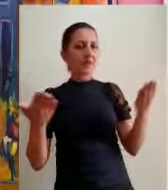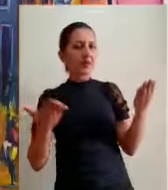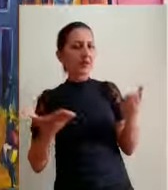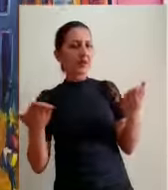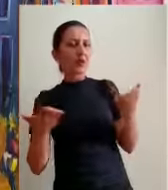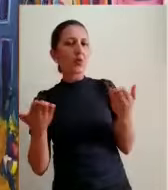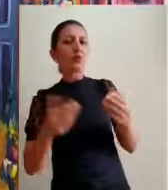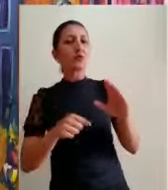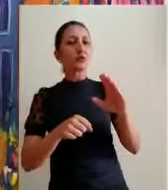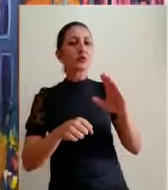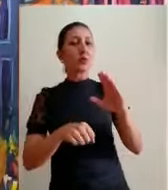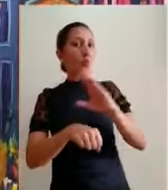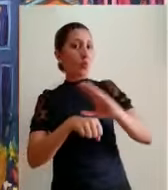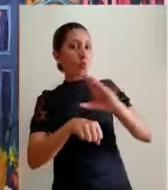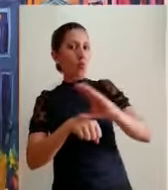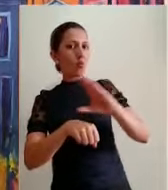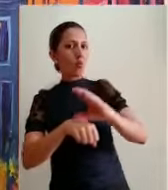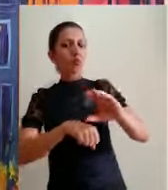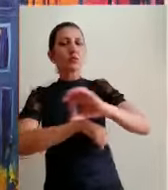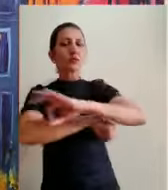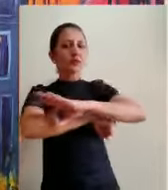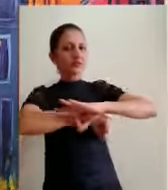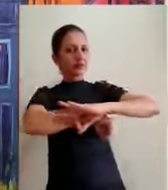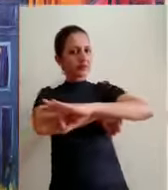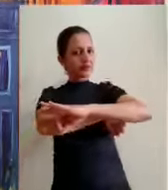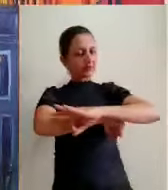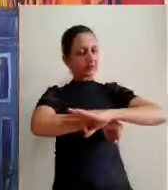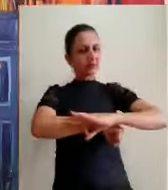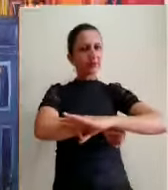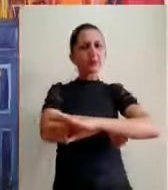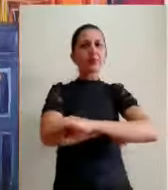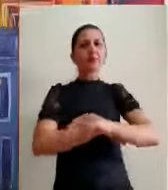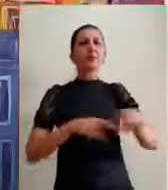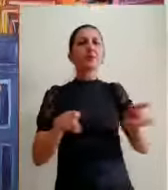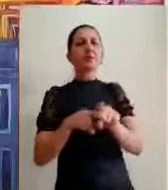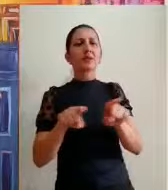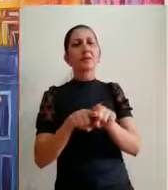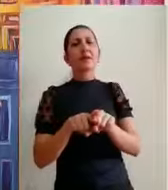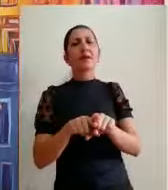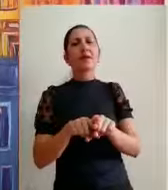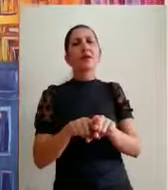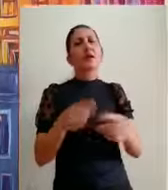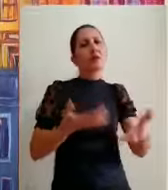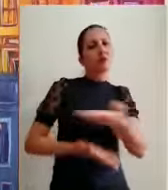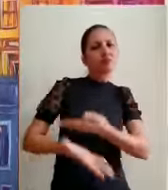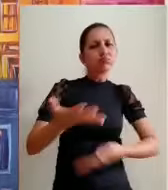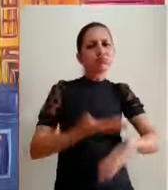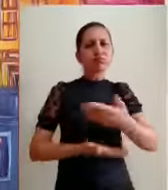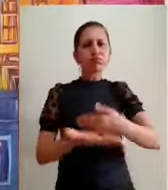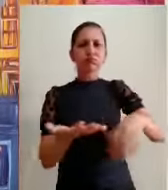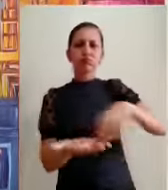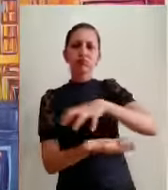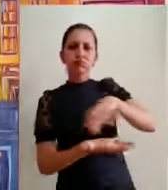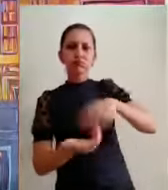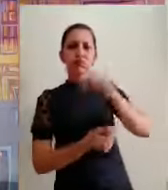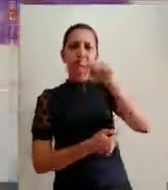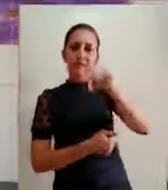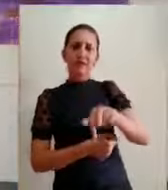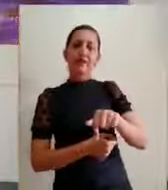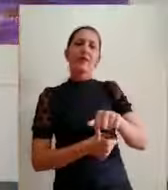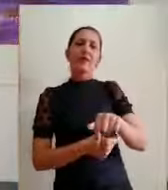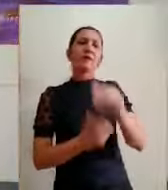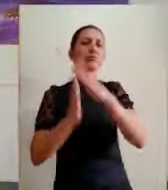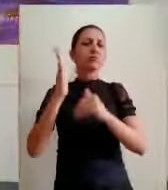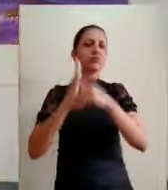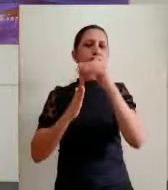está cursando curso de arquitetura e urbanismo e faz parte de diversos movimentos artísticos da cidade de Rio Branco. A Deise